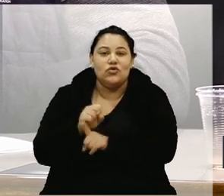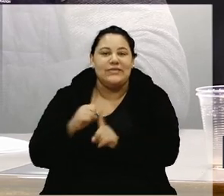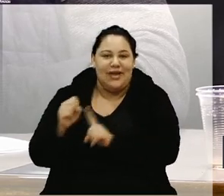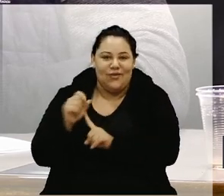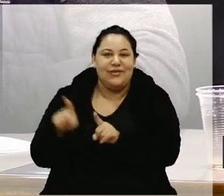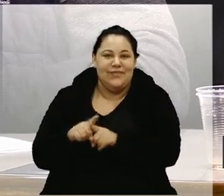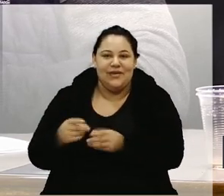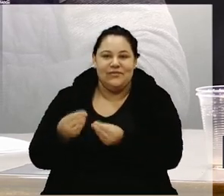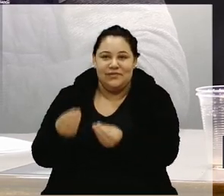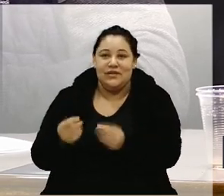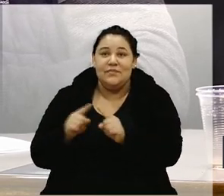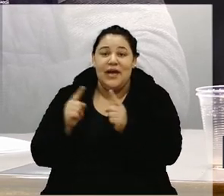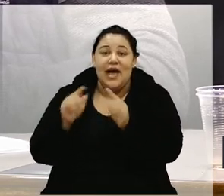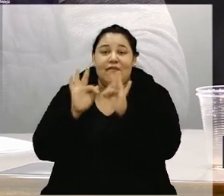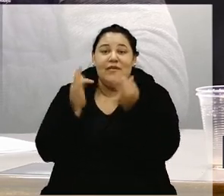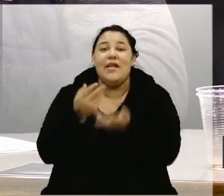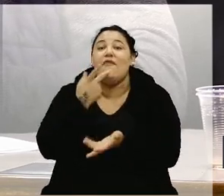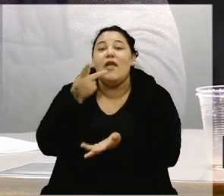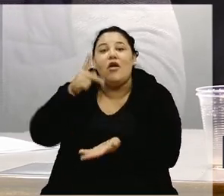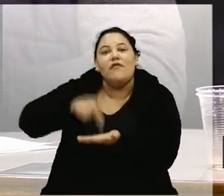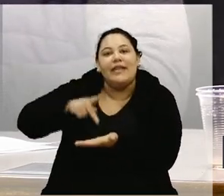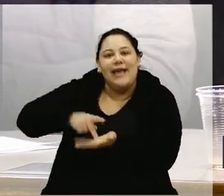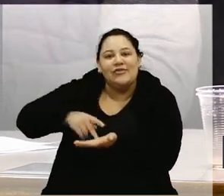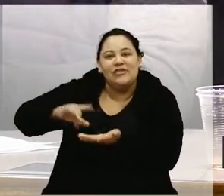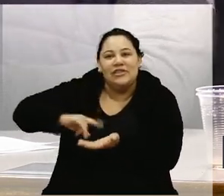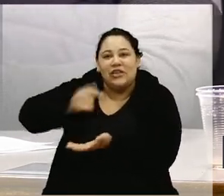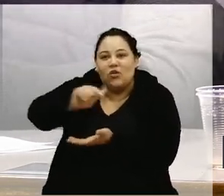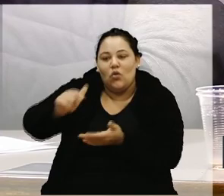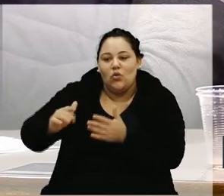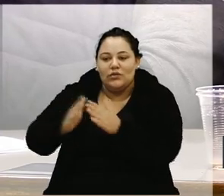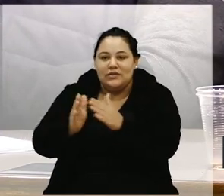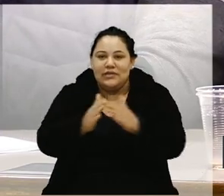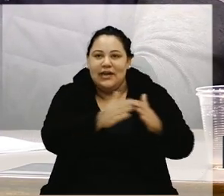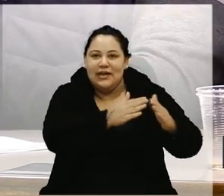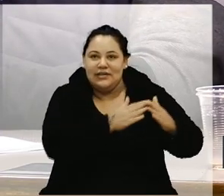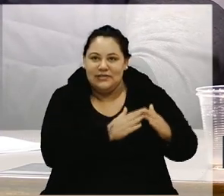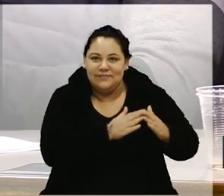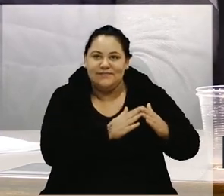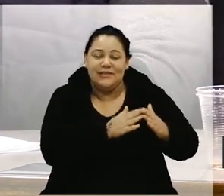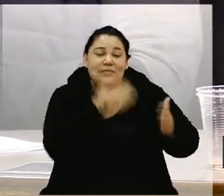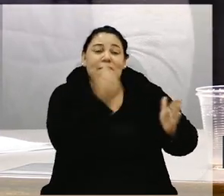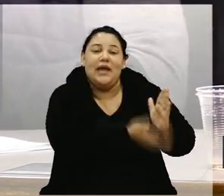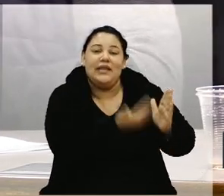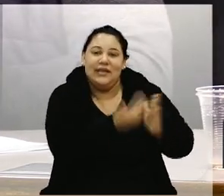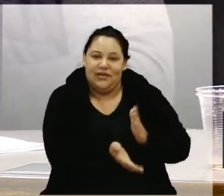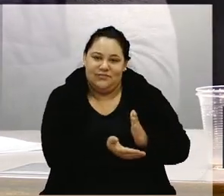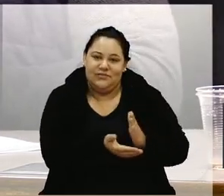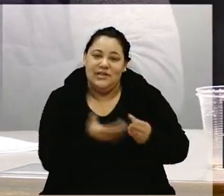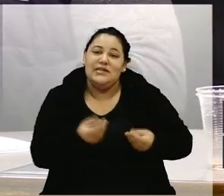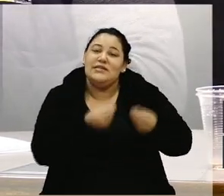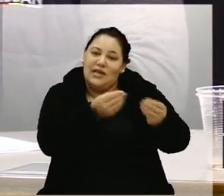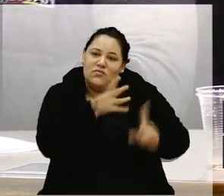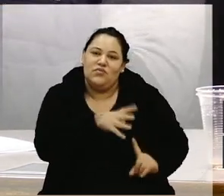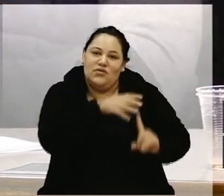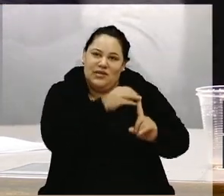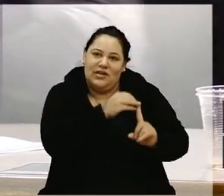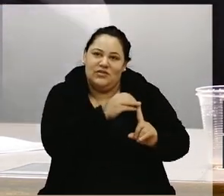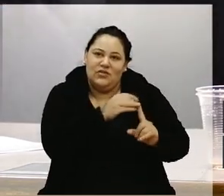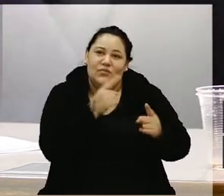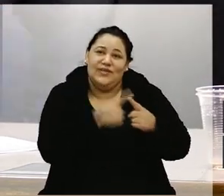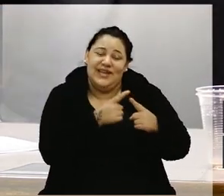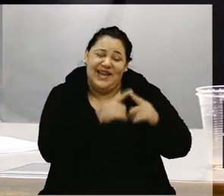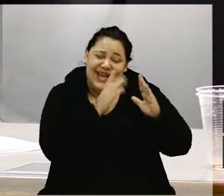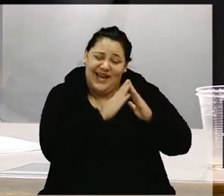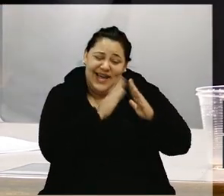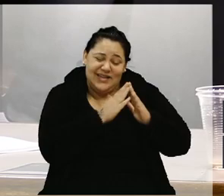foram honestas, e como tem outras residências que podem abrigar, eles deram preferência também para essas pessoas, né? A casa delas está comprometida,